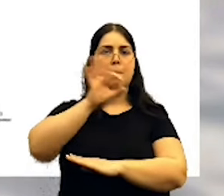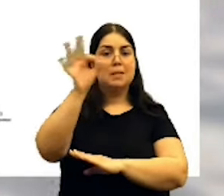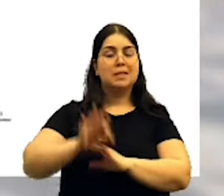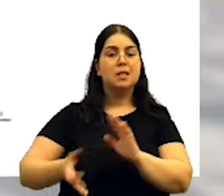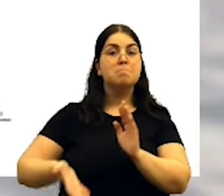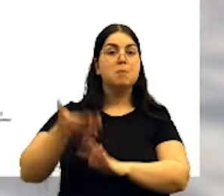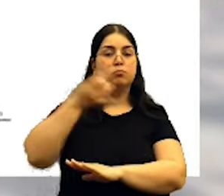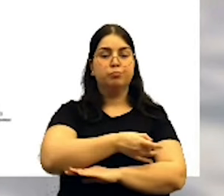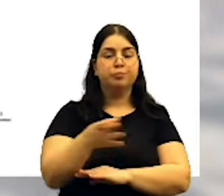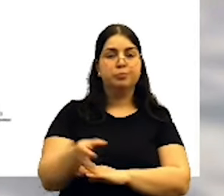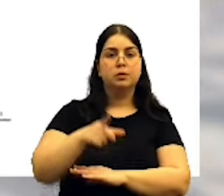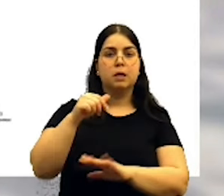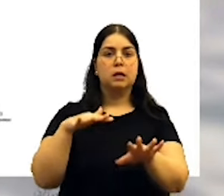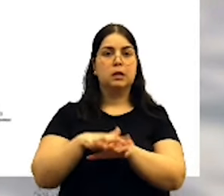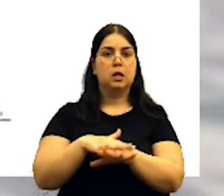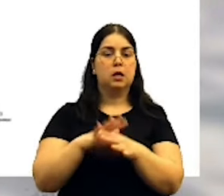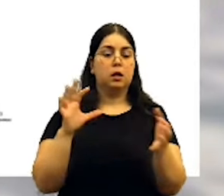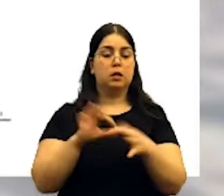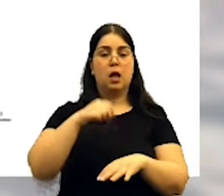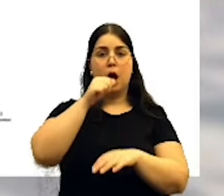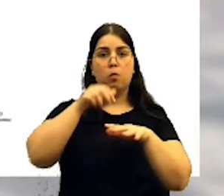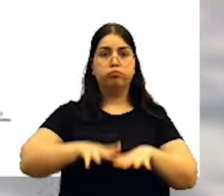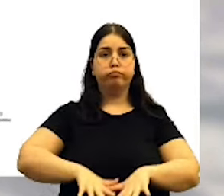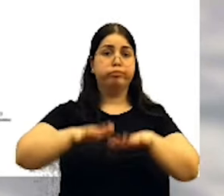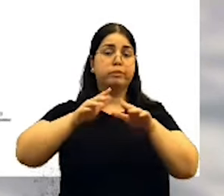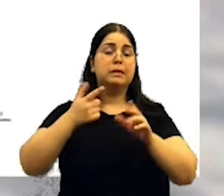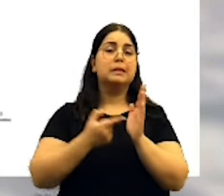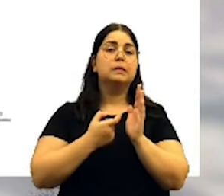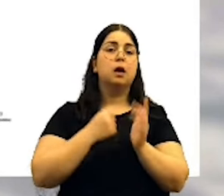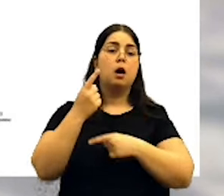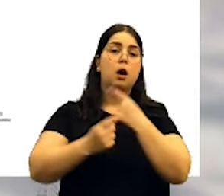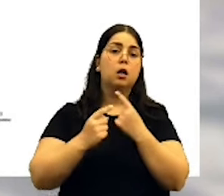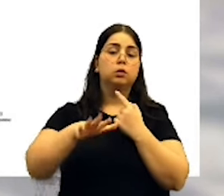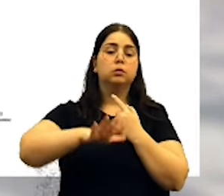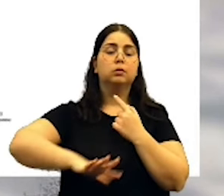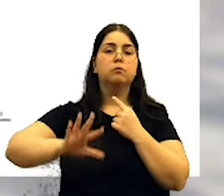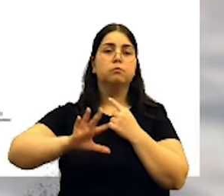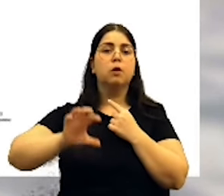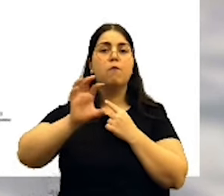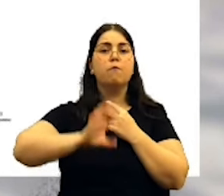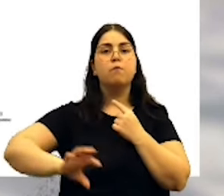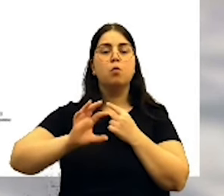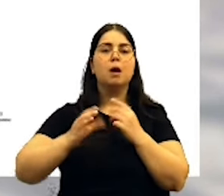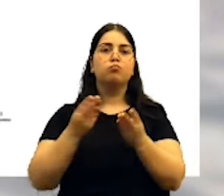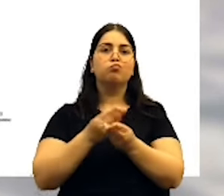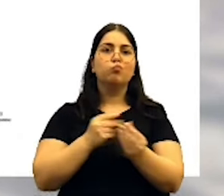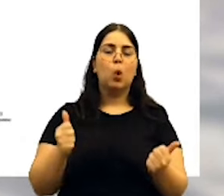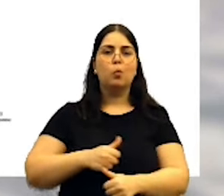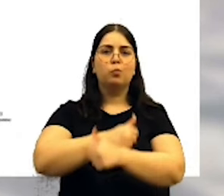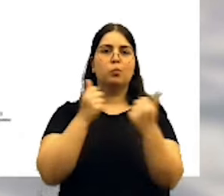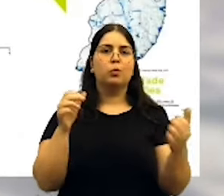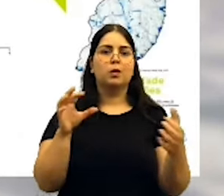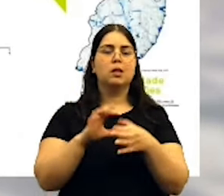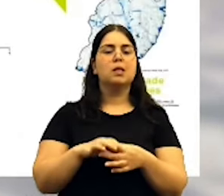no que diz respeito ao impacto das inundações, onde é necessário implementar melhor esta ideia e este conceito da cidade